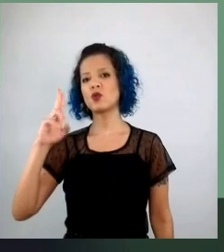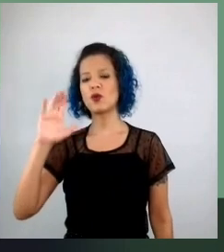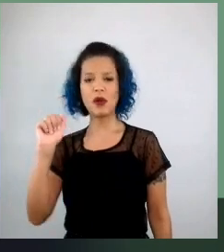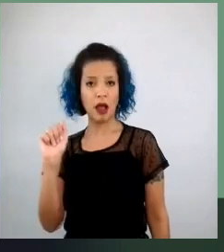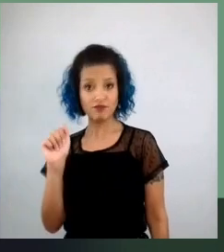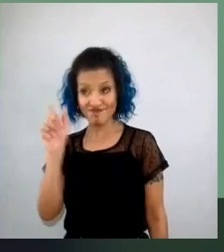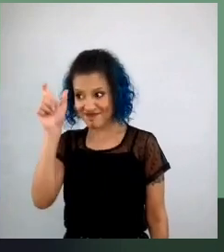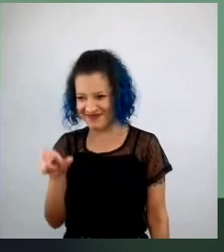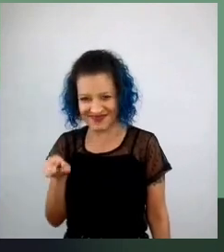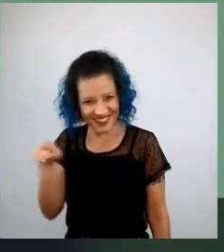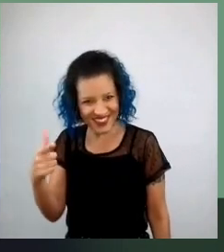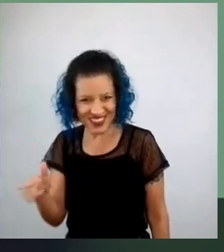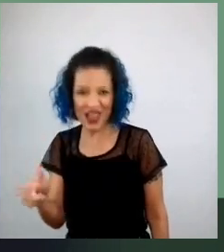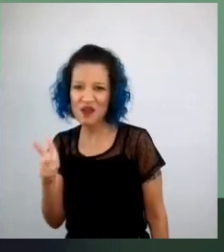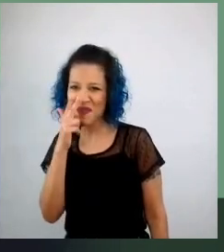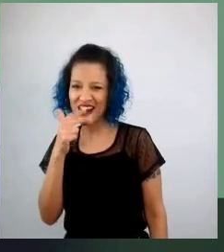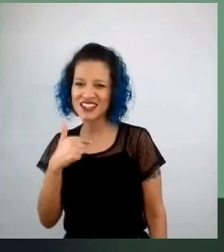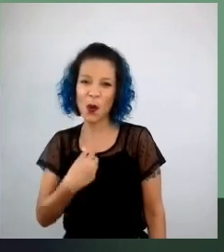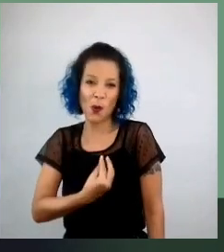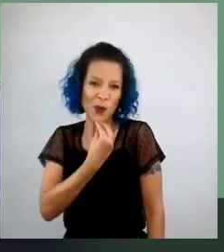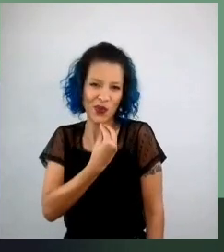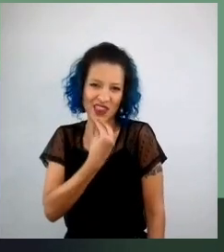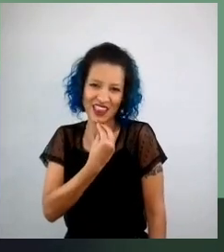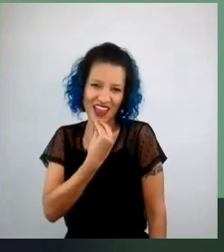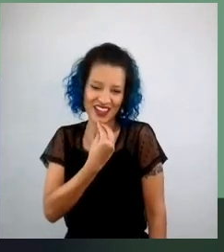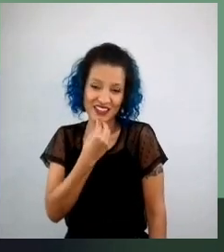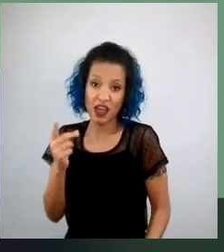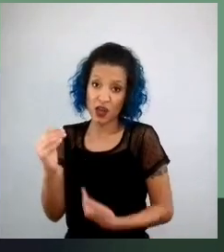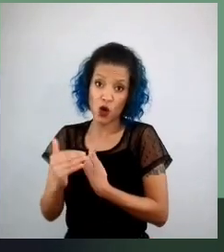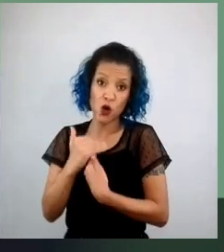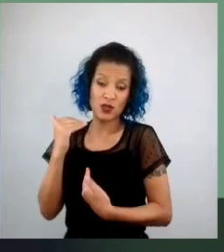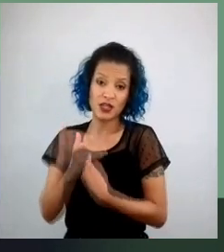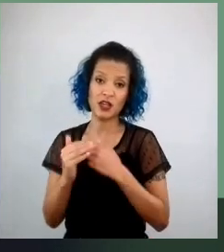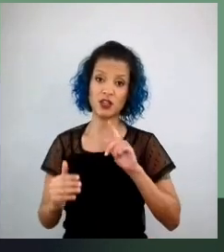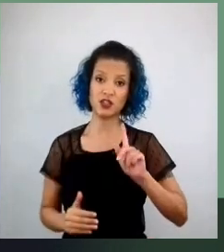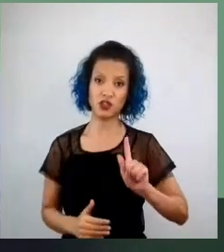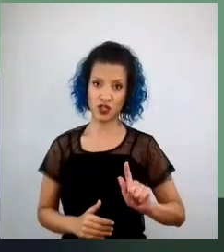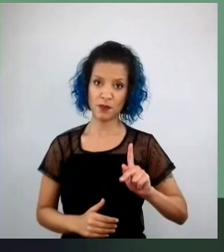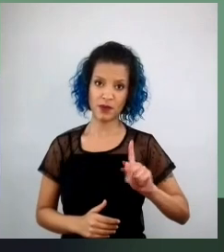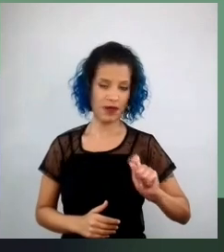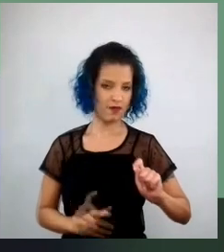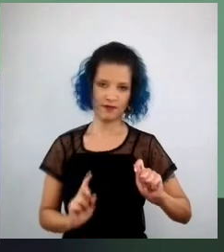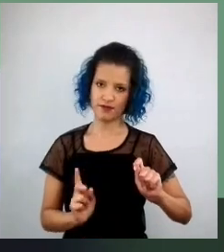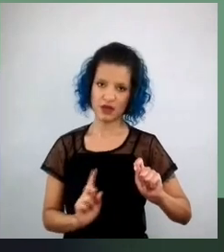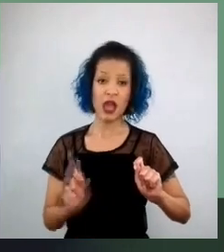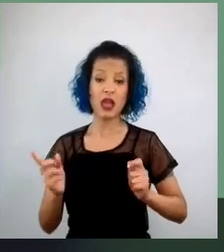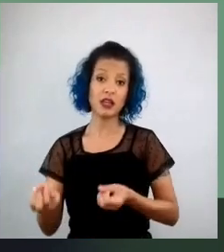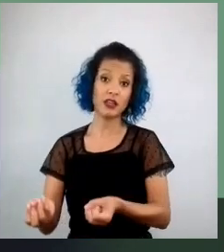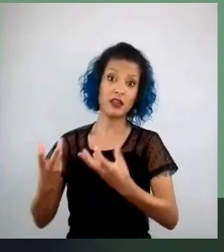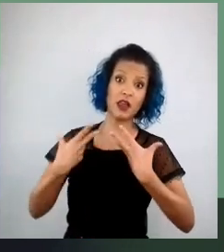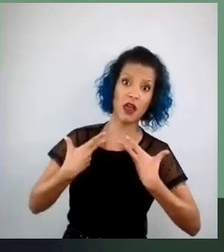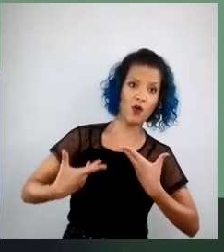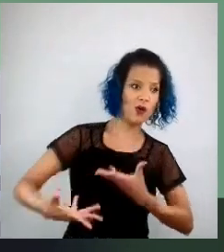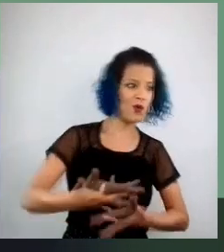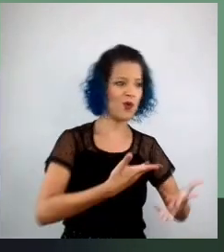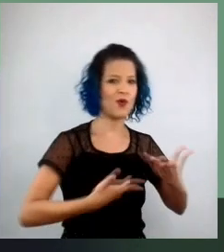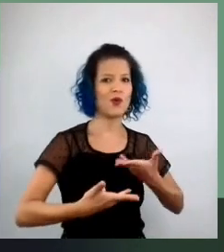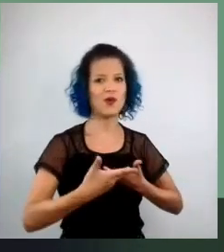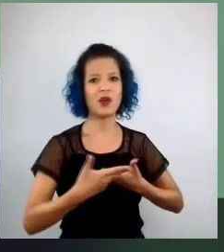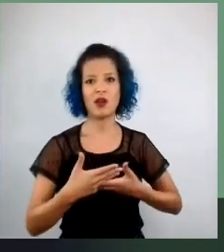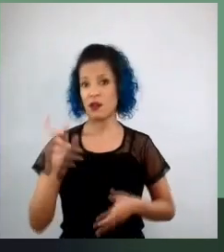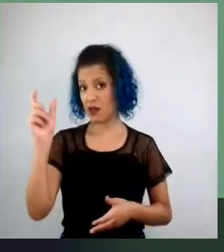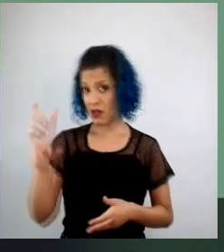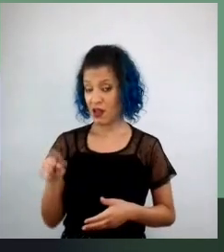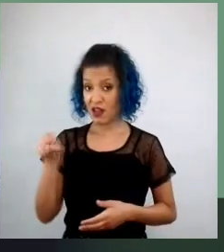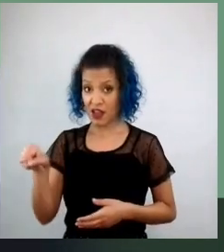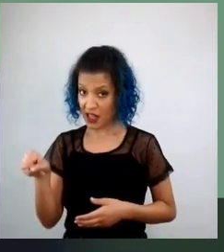tive, e que ele não é conselheiro do GP ator, que ele deu para todos nós, se fosse ele, o Daniel não tinha de estudar em